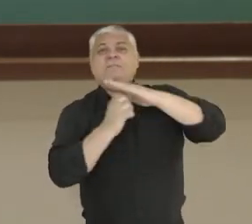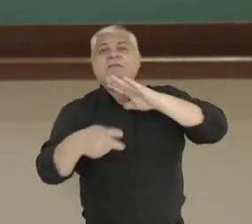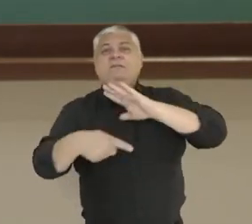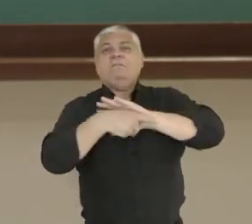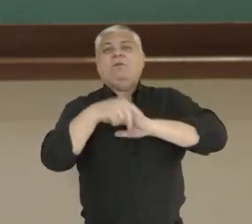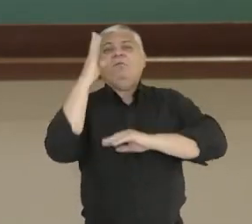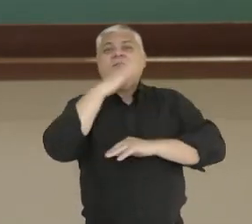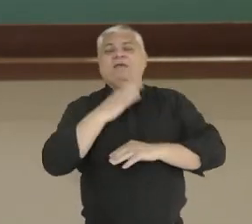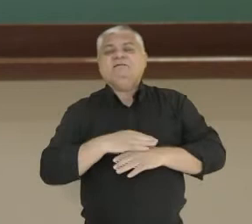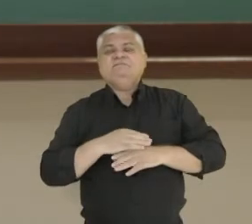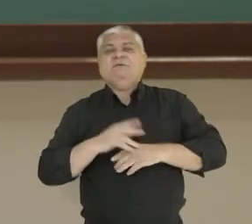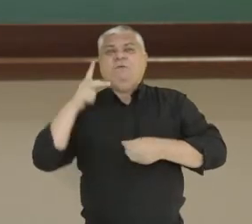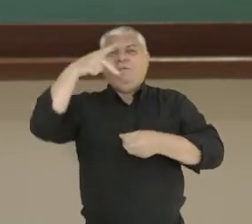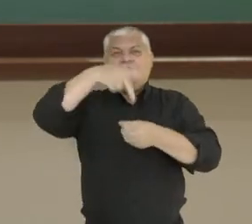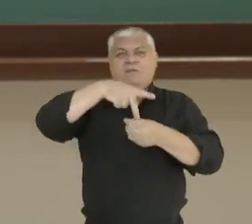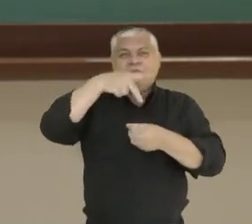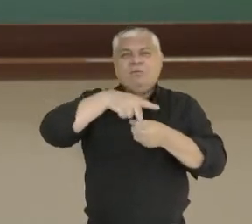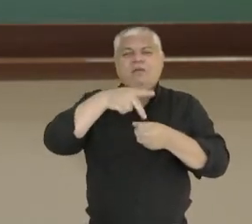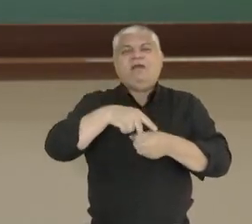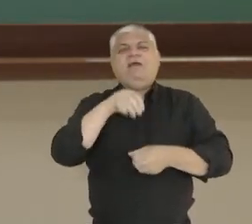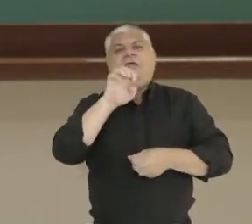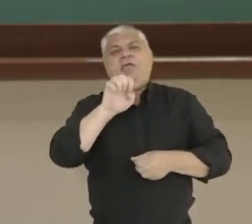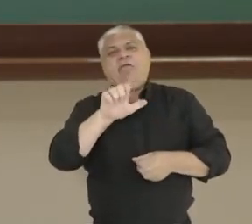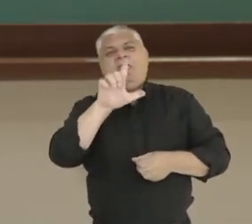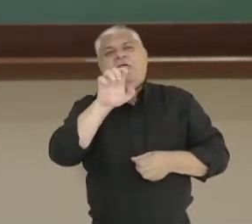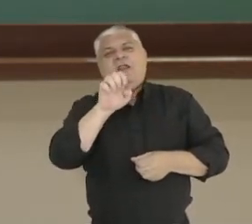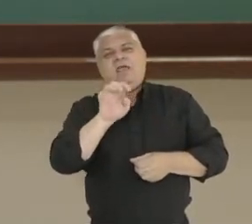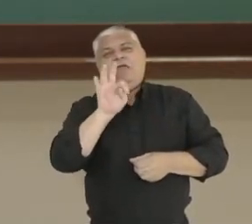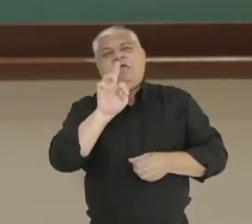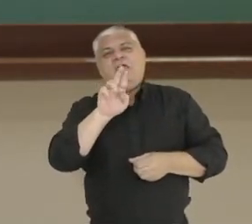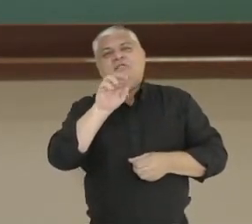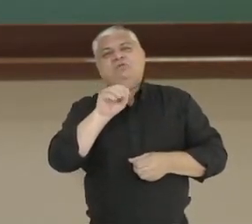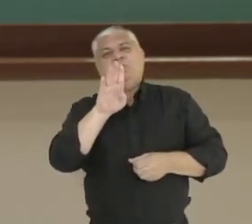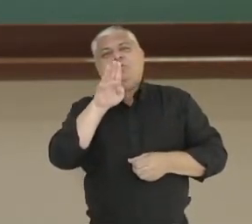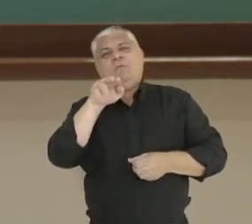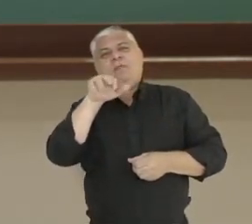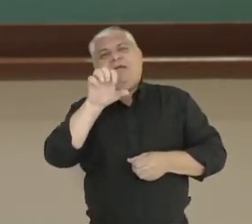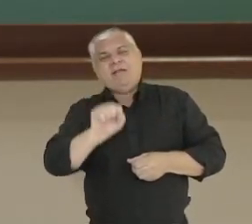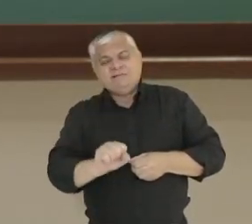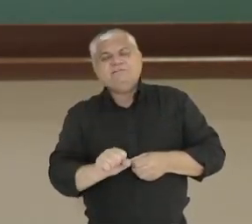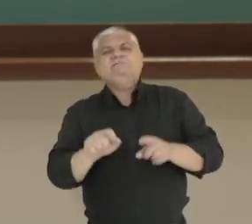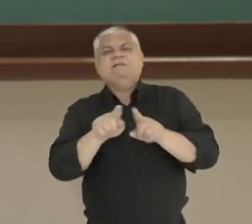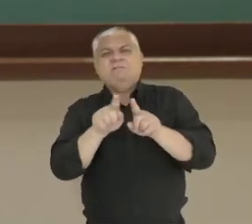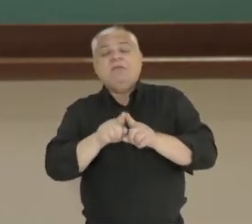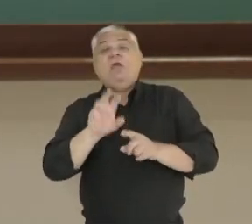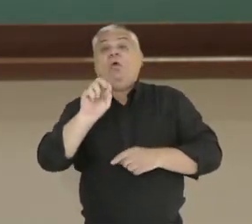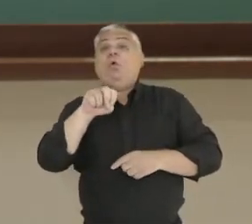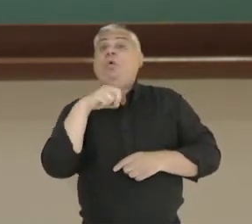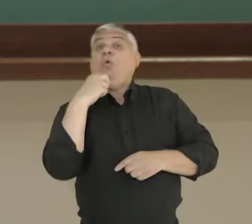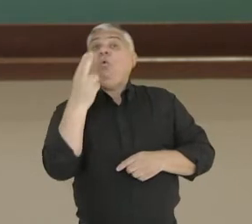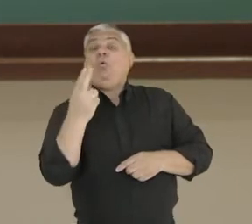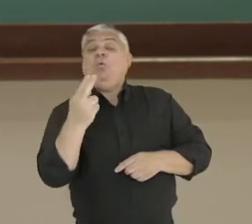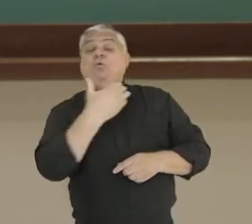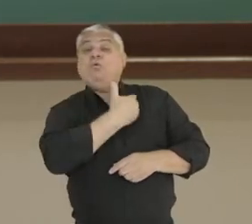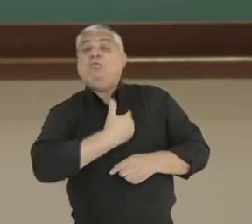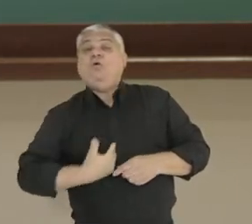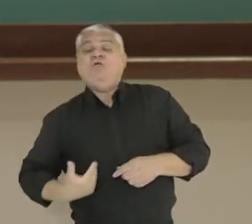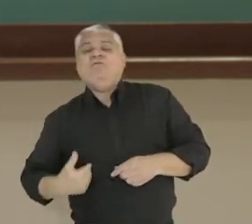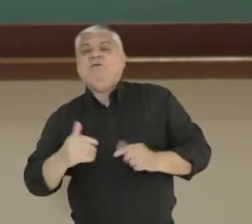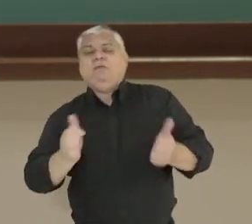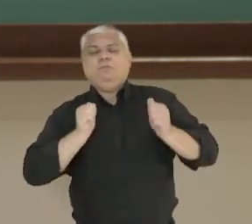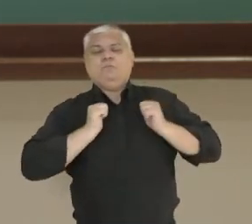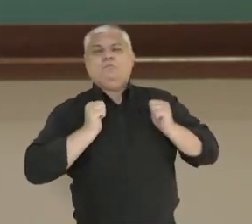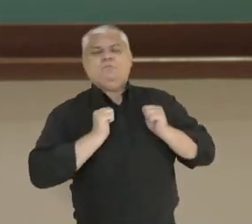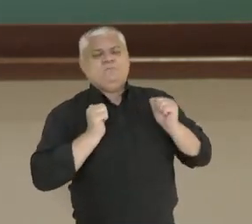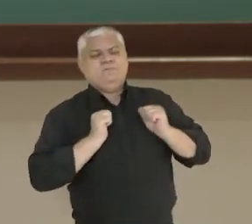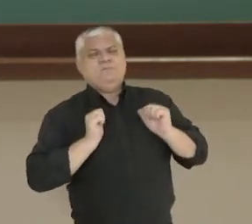Eletrobras e várias outras, Ou o governo deveria ser, defender o estado mínimo na economia, a menor